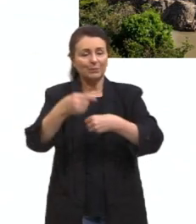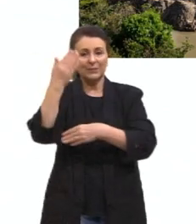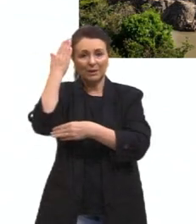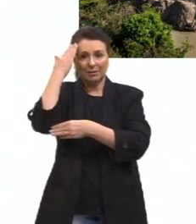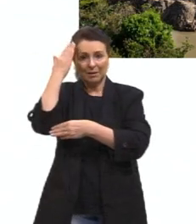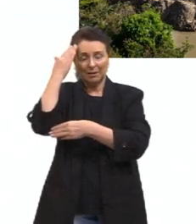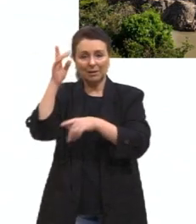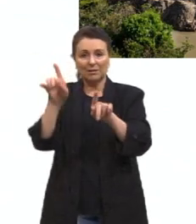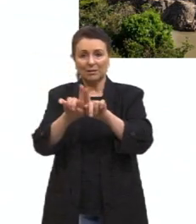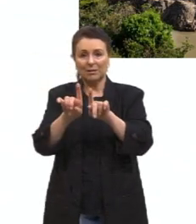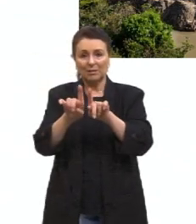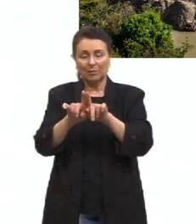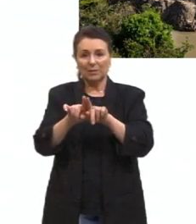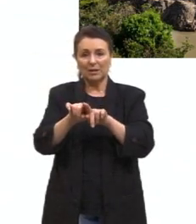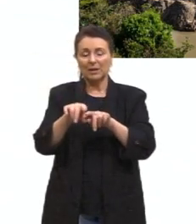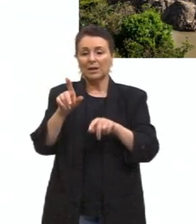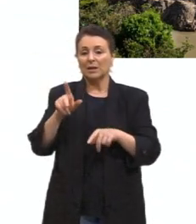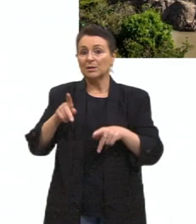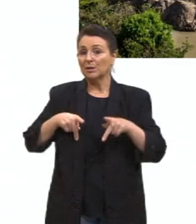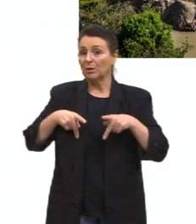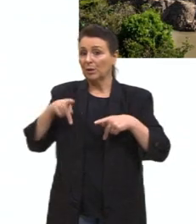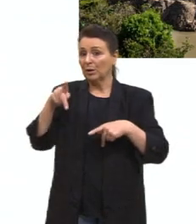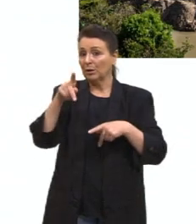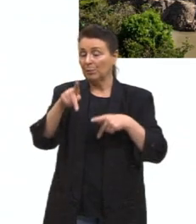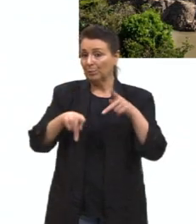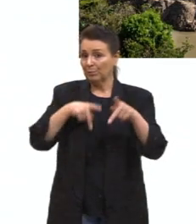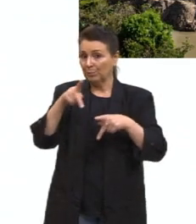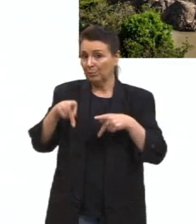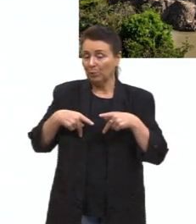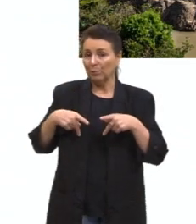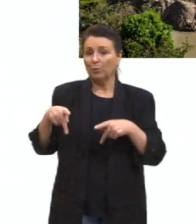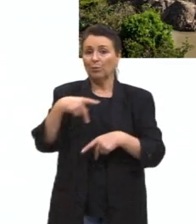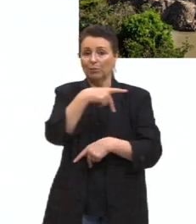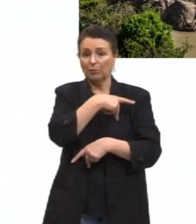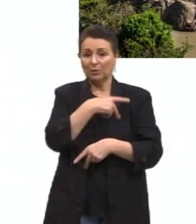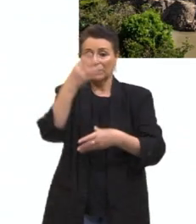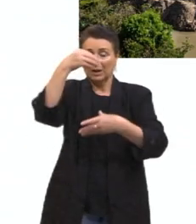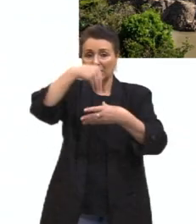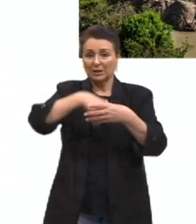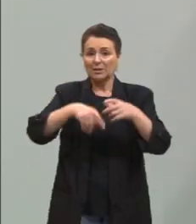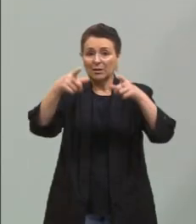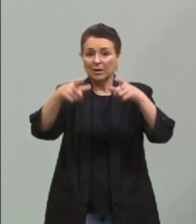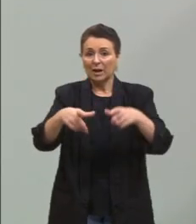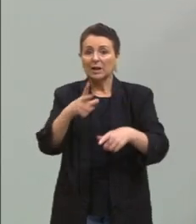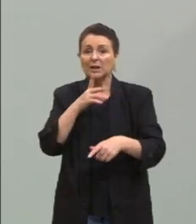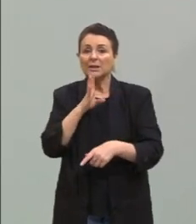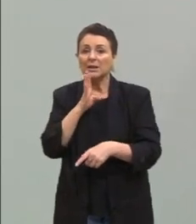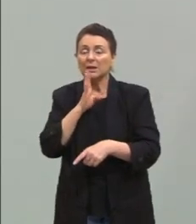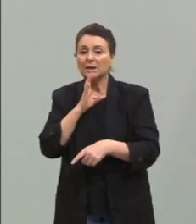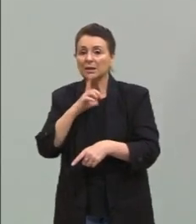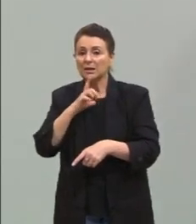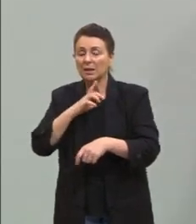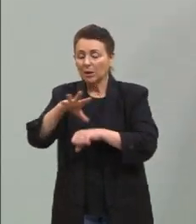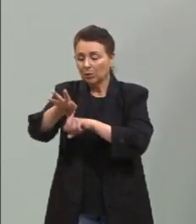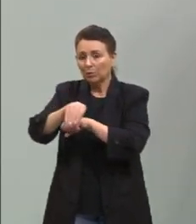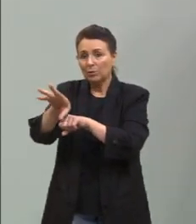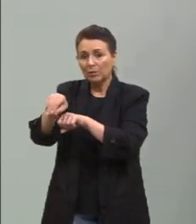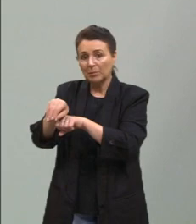muitas vezes esse povo que está inserido dentro desse local, ele tem um conhecimento que se ele